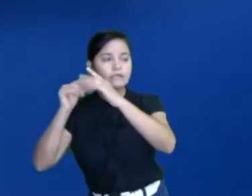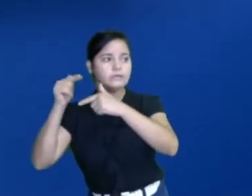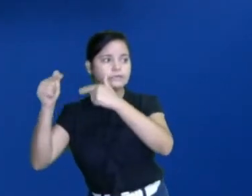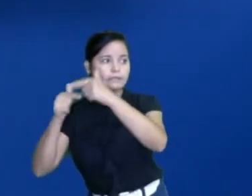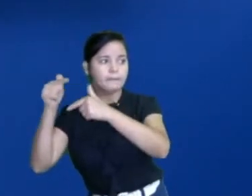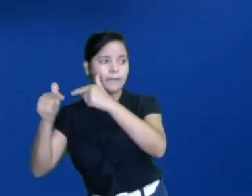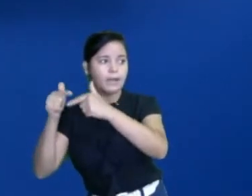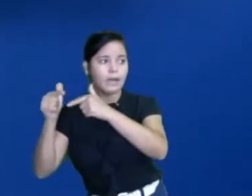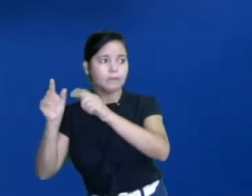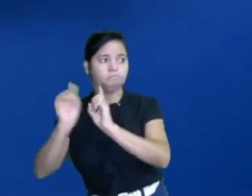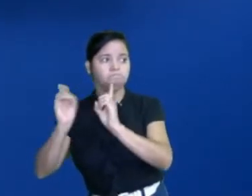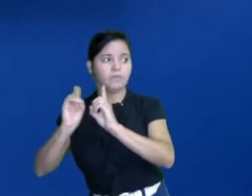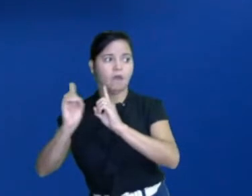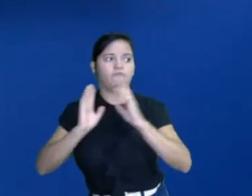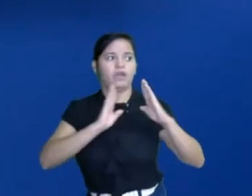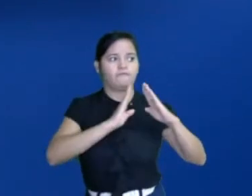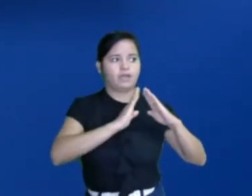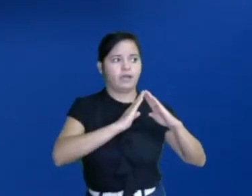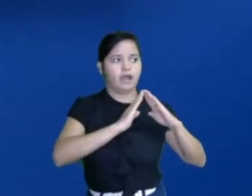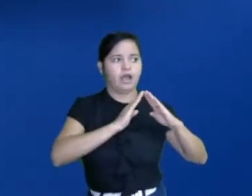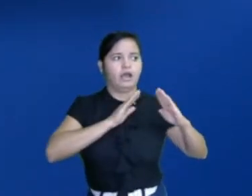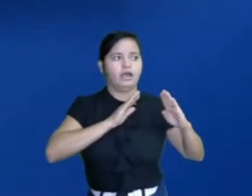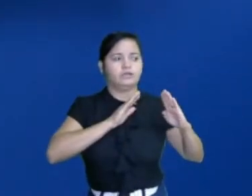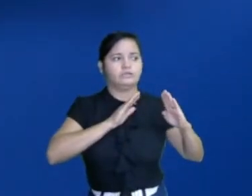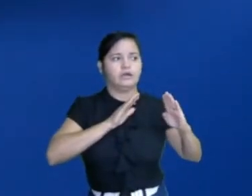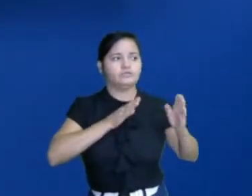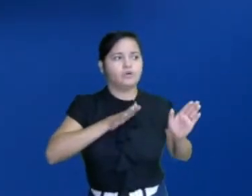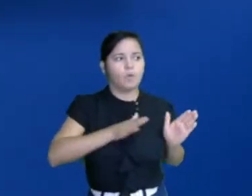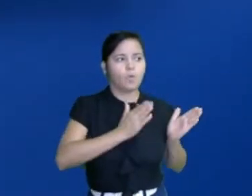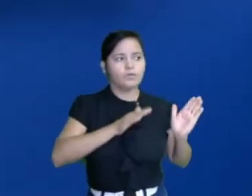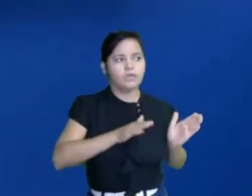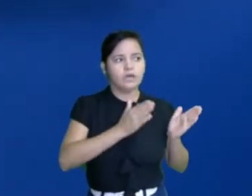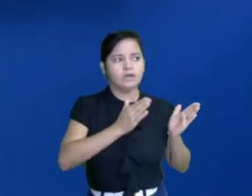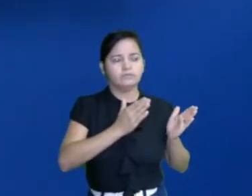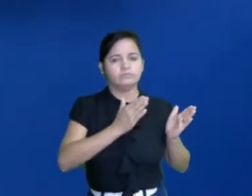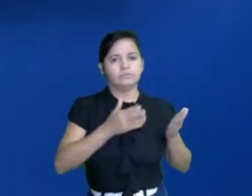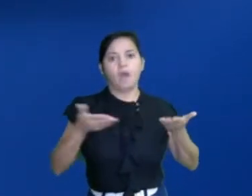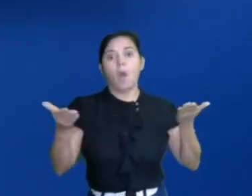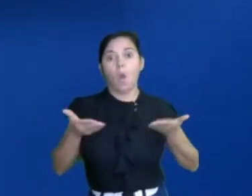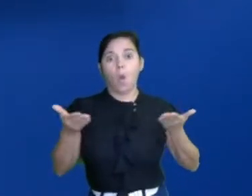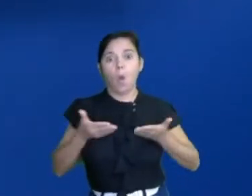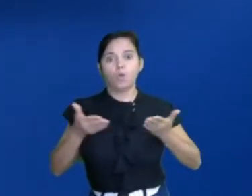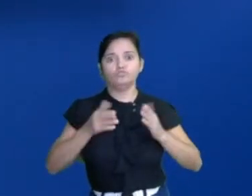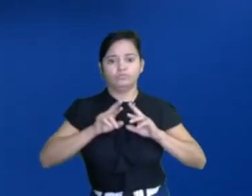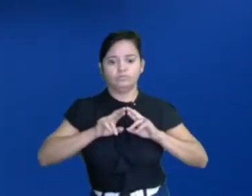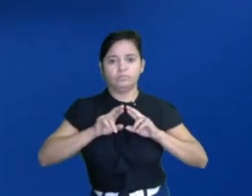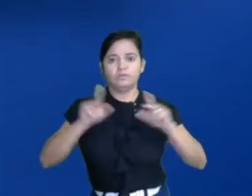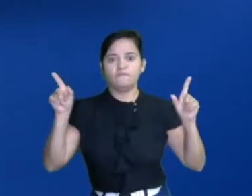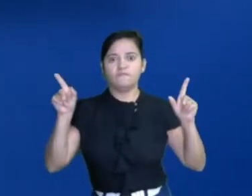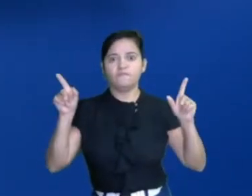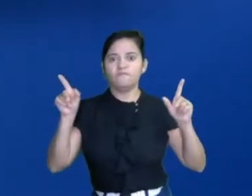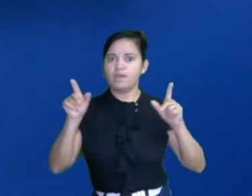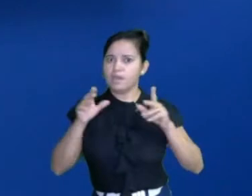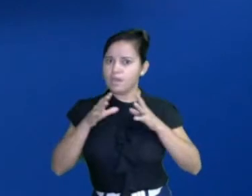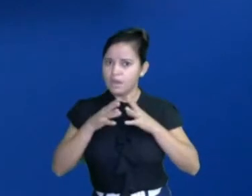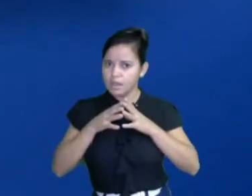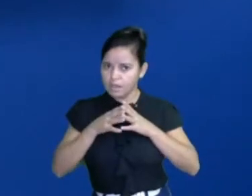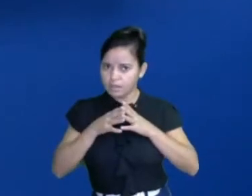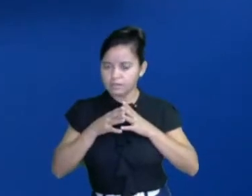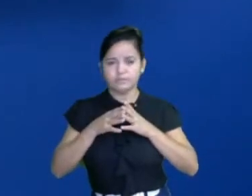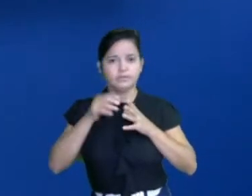viviam mais dentro de casa. Mas, hoje em dia, a mulher, a mamãe criou